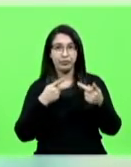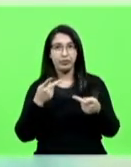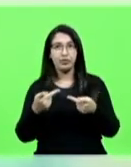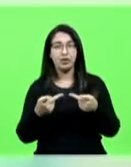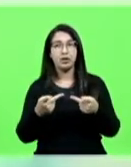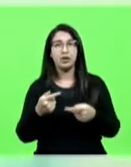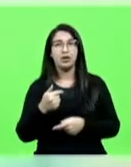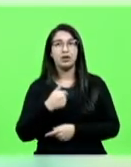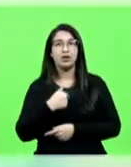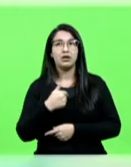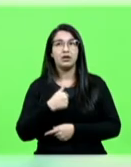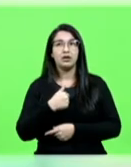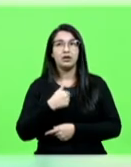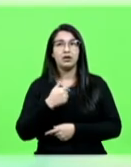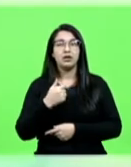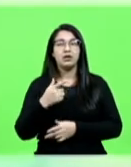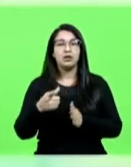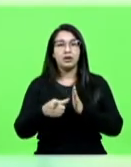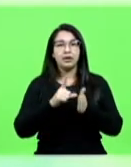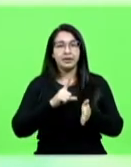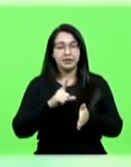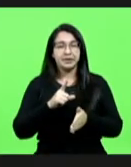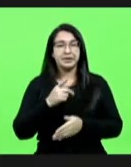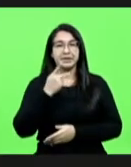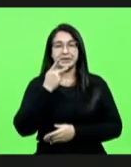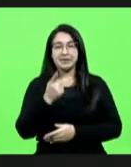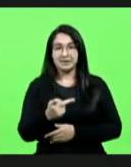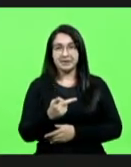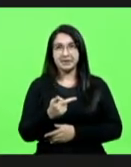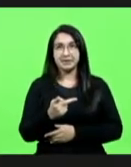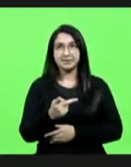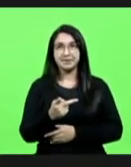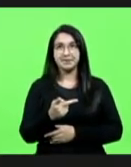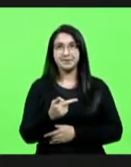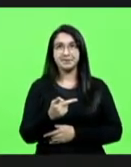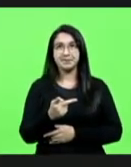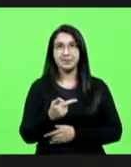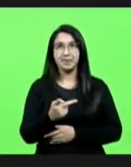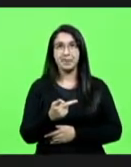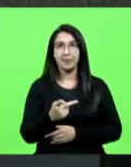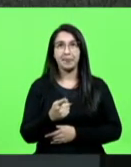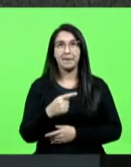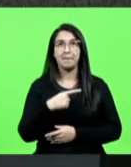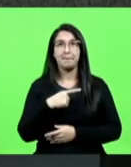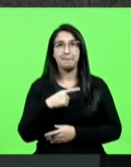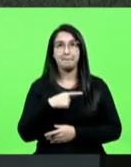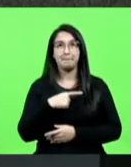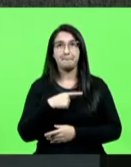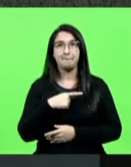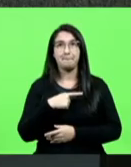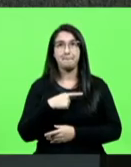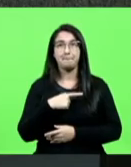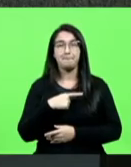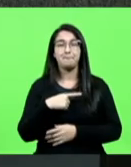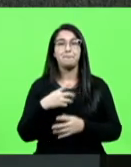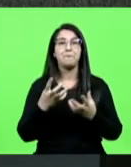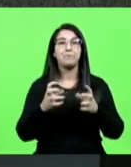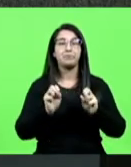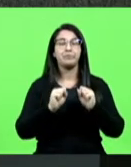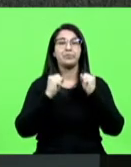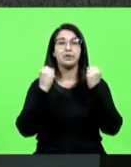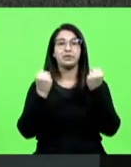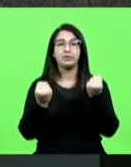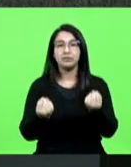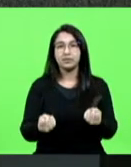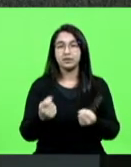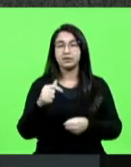eu falei anteriormente, eu tenho um propósito de defender, aqui